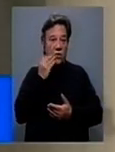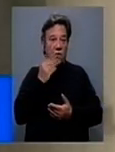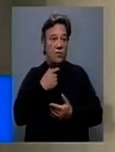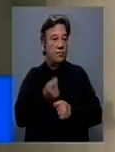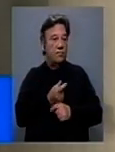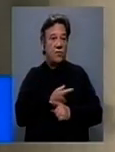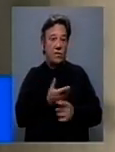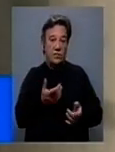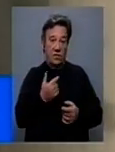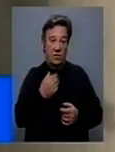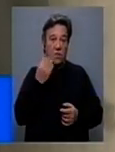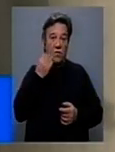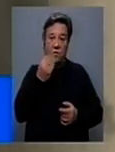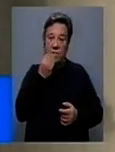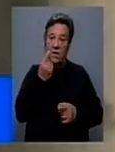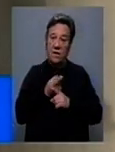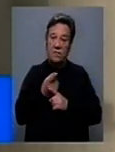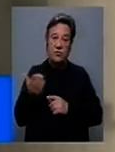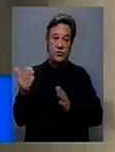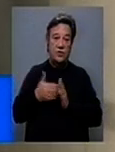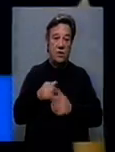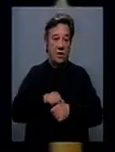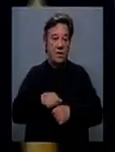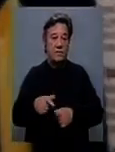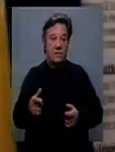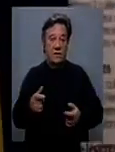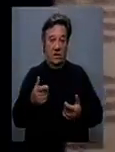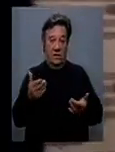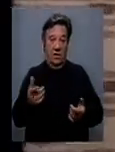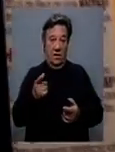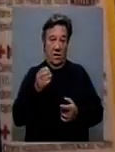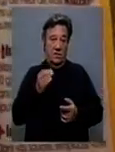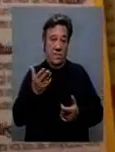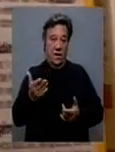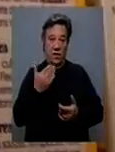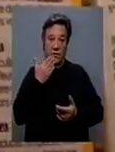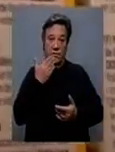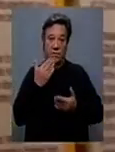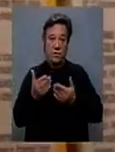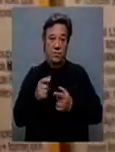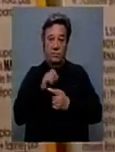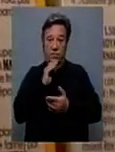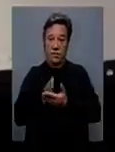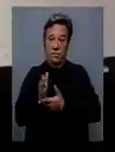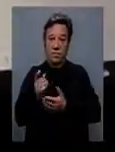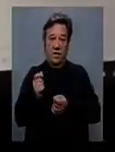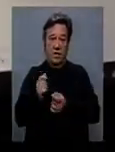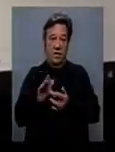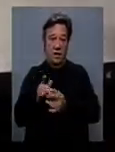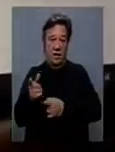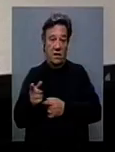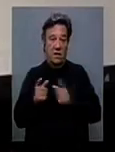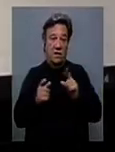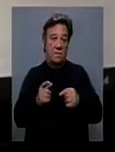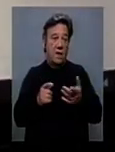abastecemos? Como é que os alimentos chegam cá à casa? Ora, há sempre os pedidos via internet, mas